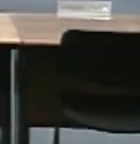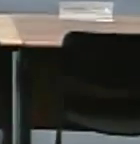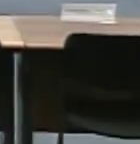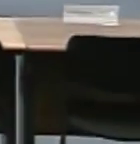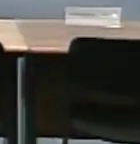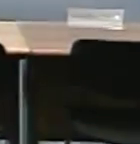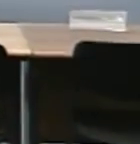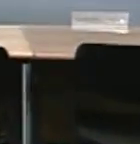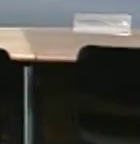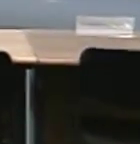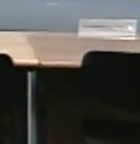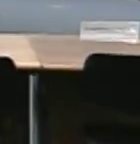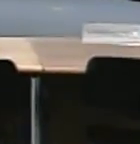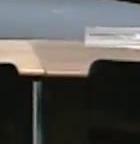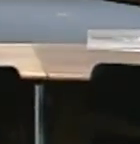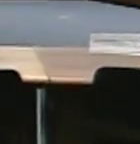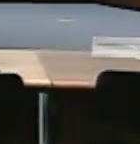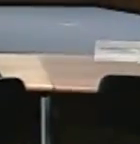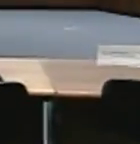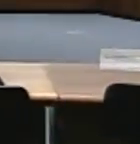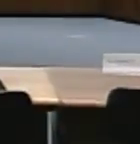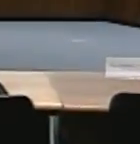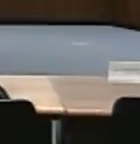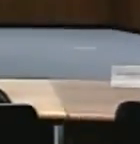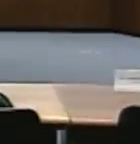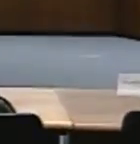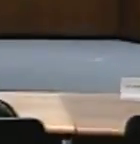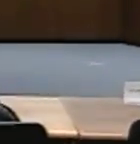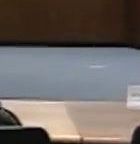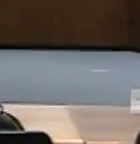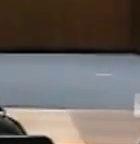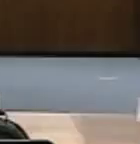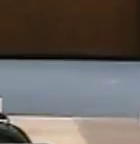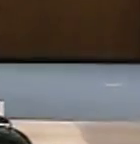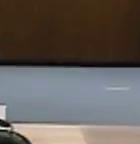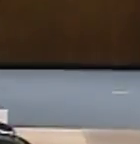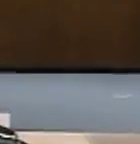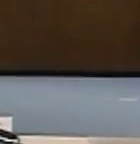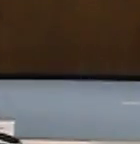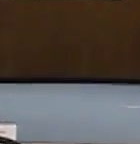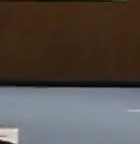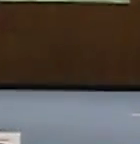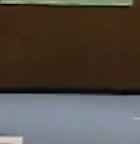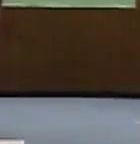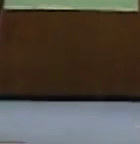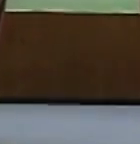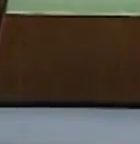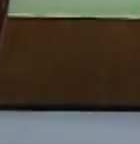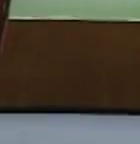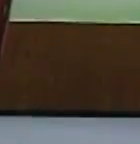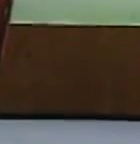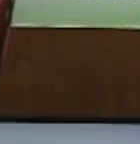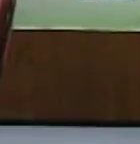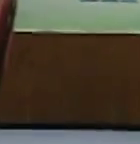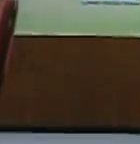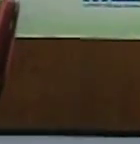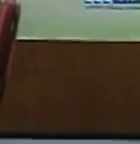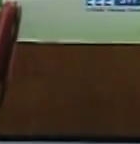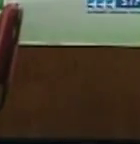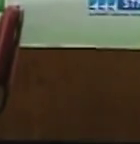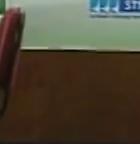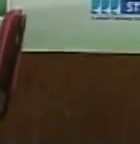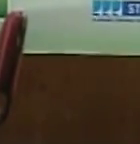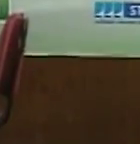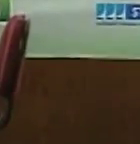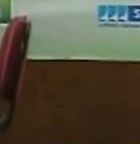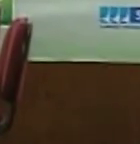da sala de audiência. A audiência pública vai discutir a partir de agora a possibilidade de